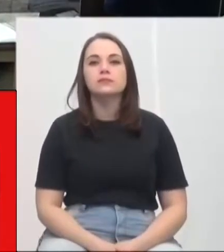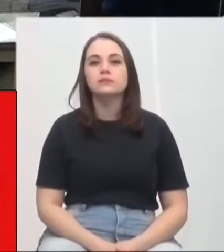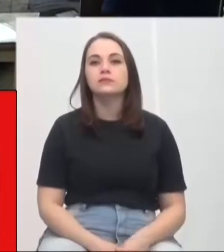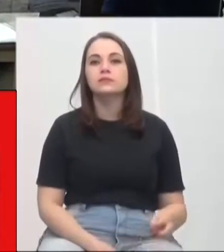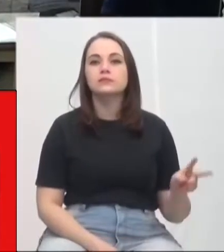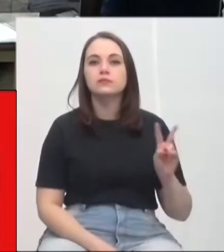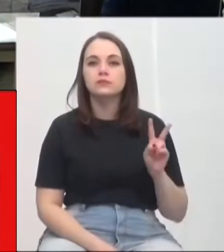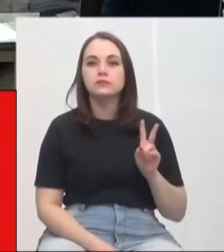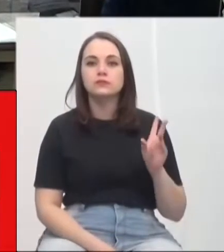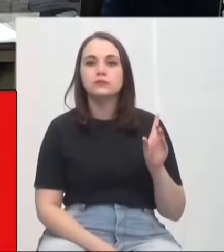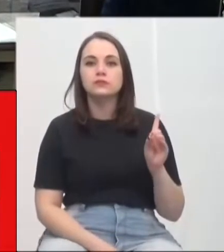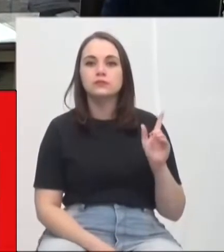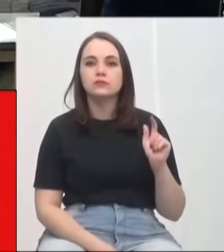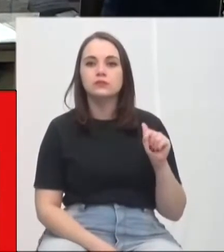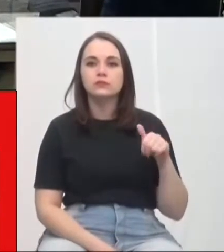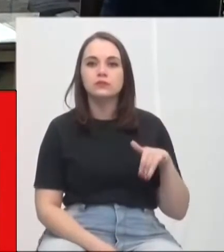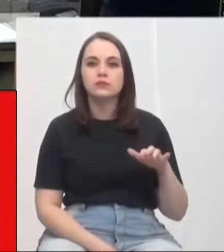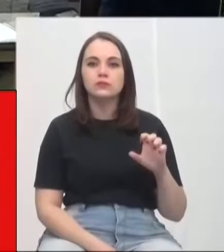o vereador Daniel Tunis.